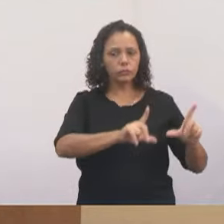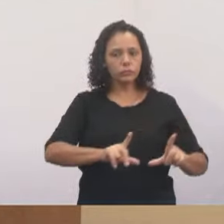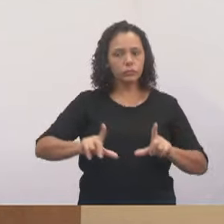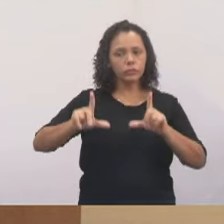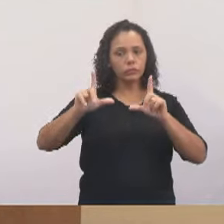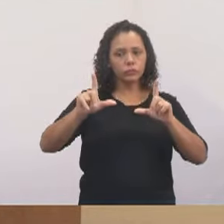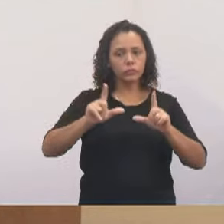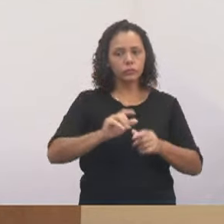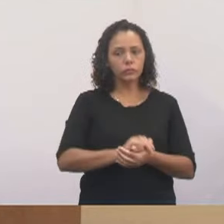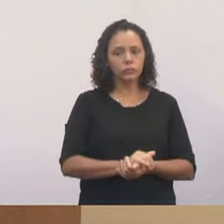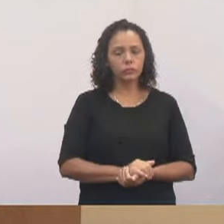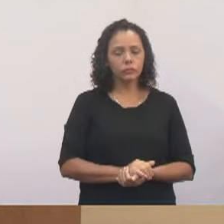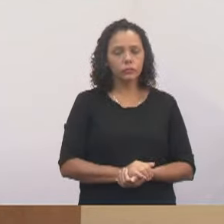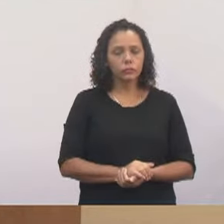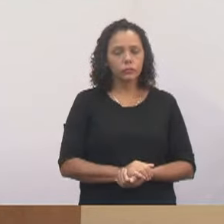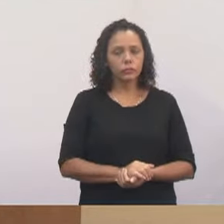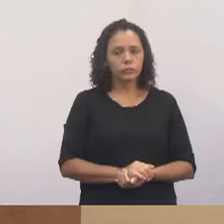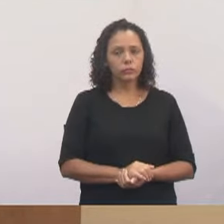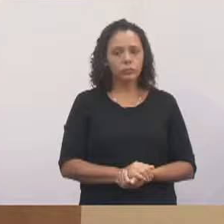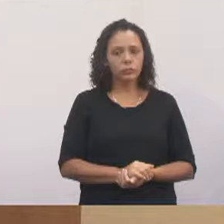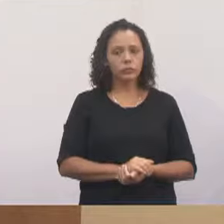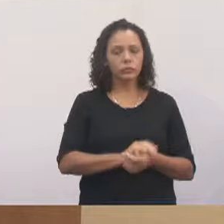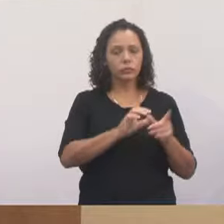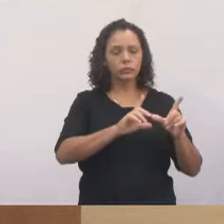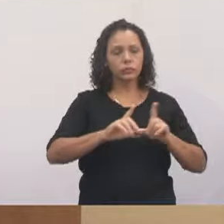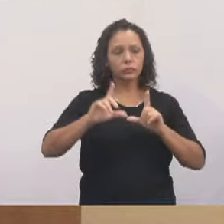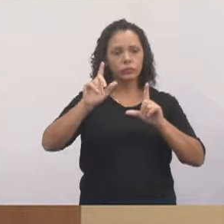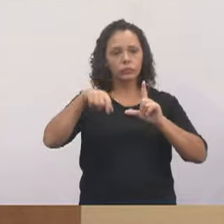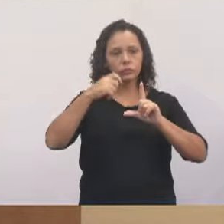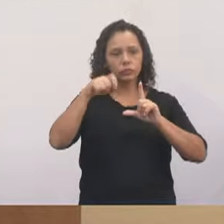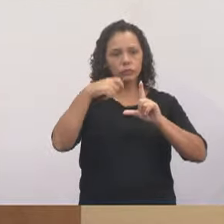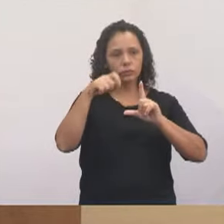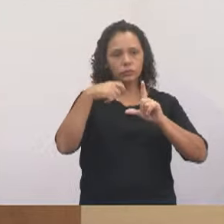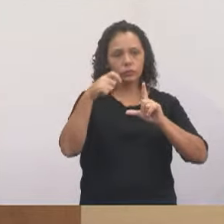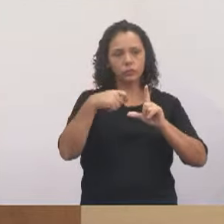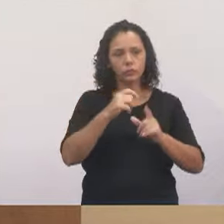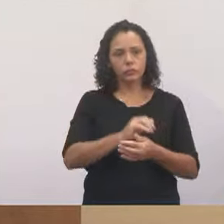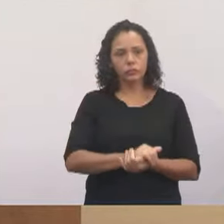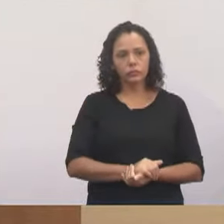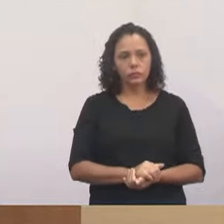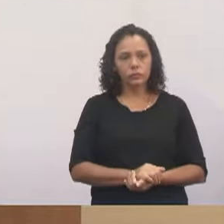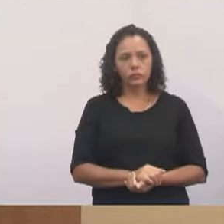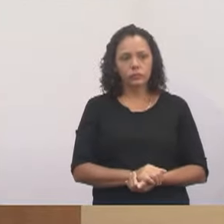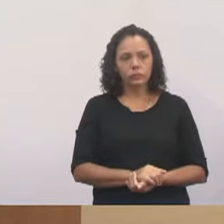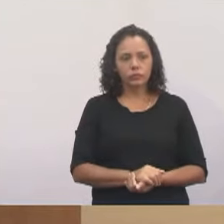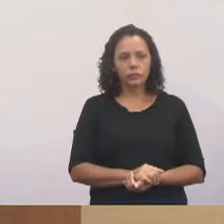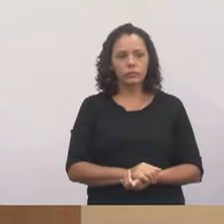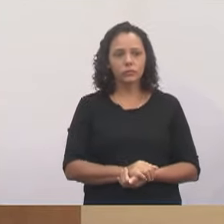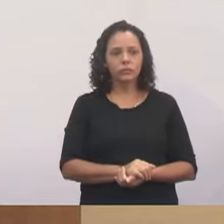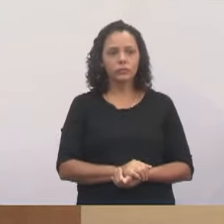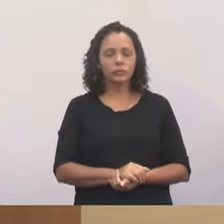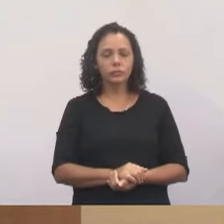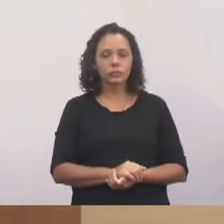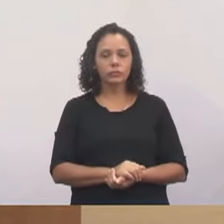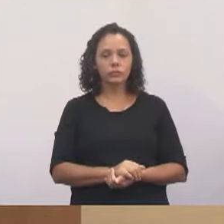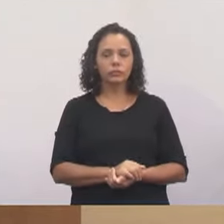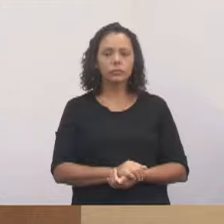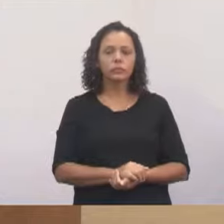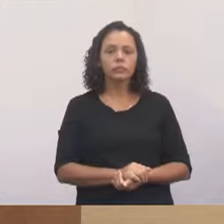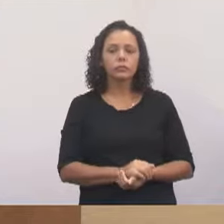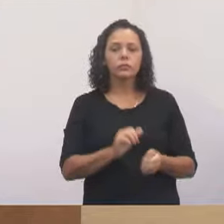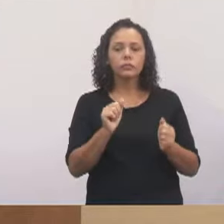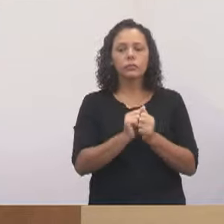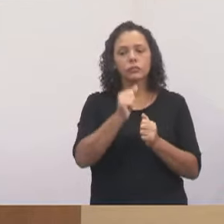slide também, por favor. Acho que é o próximo vídeo. É um vídeo também falando de uma parceria que eu tive aí com o Sazak,